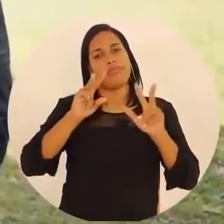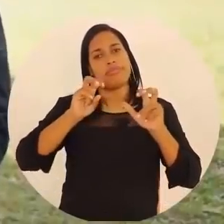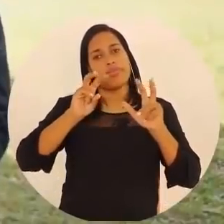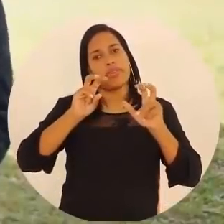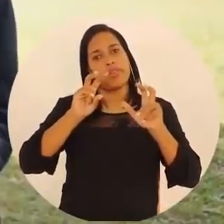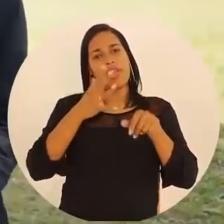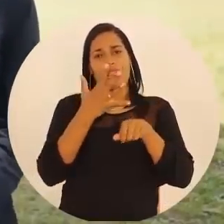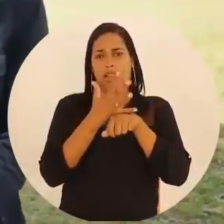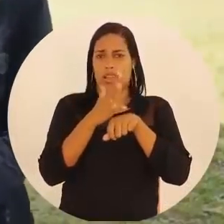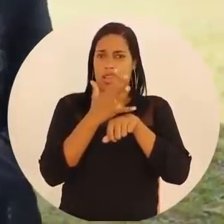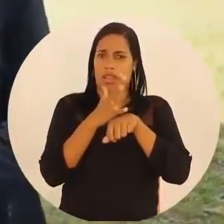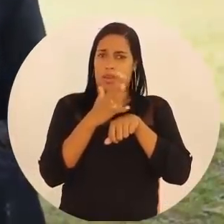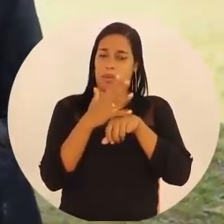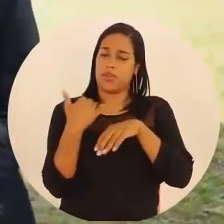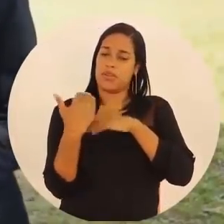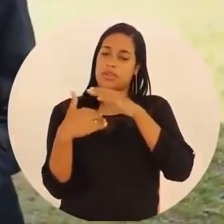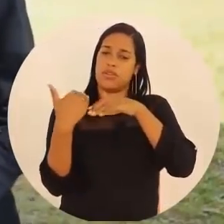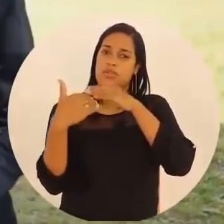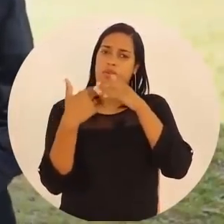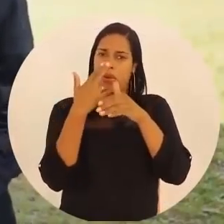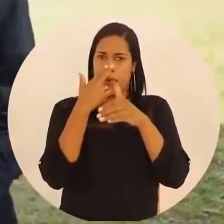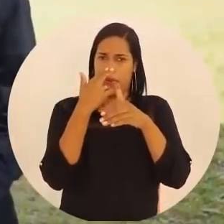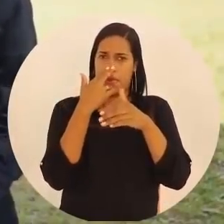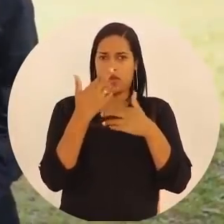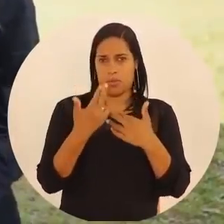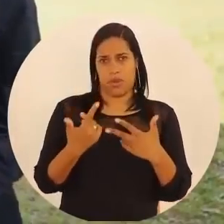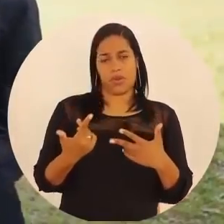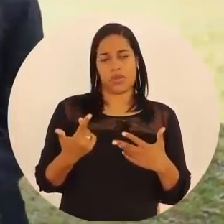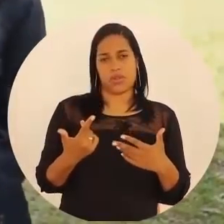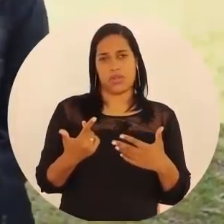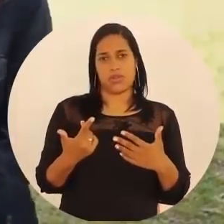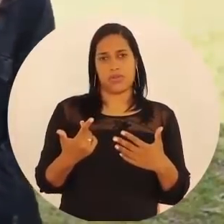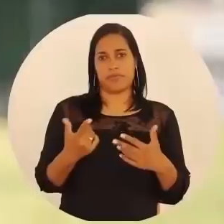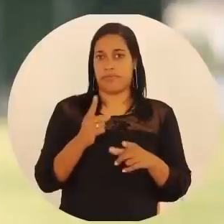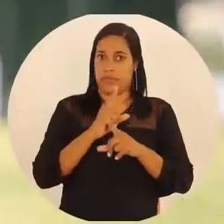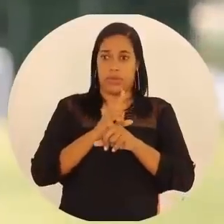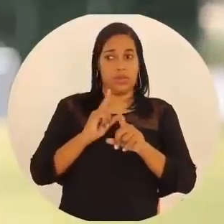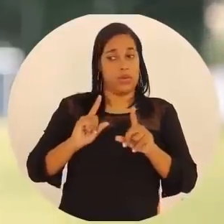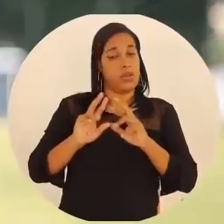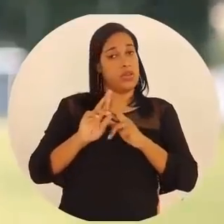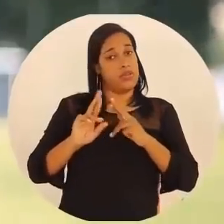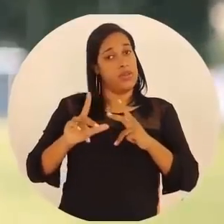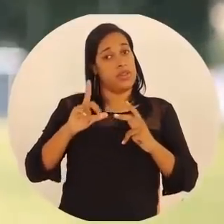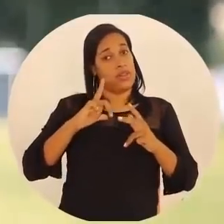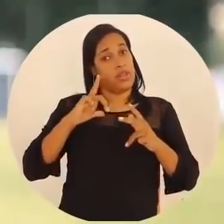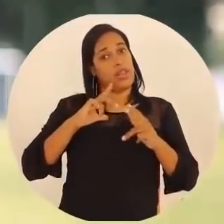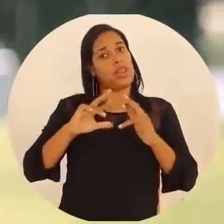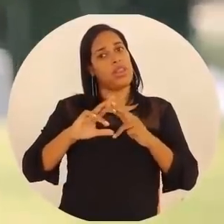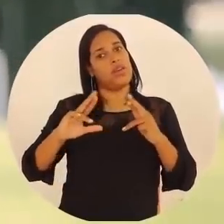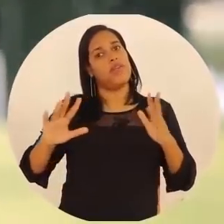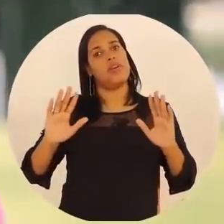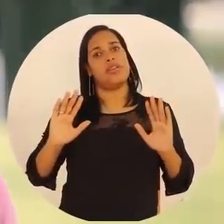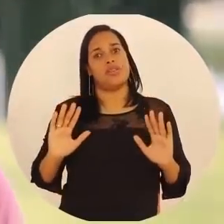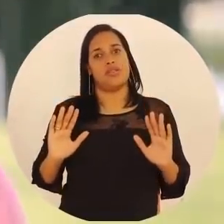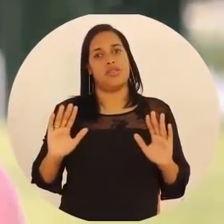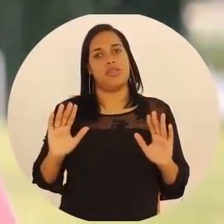assunto, treinamento e desenvolvimento são a mesma coisa? Não. Existe uma diferença.